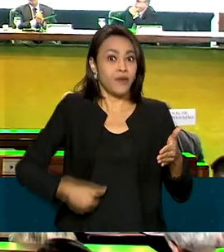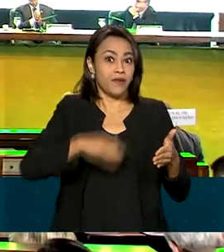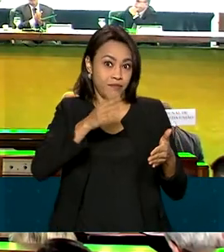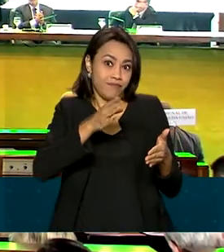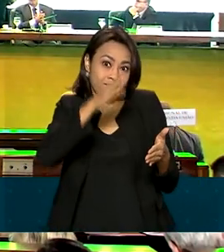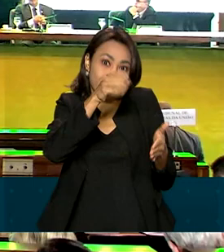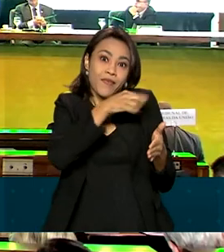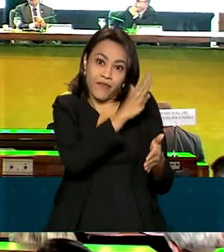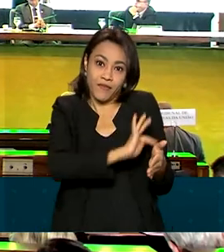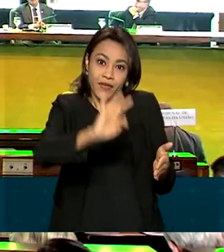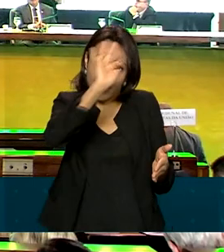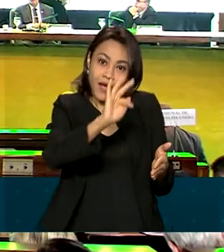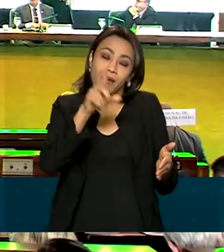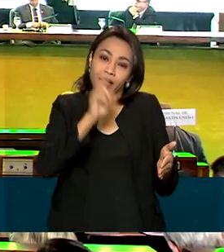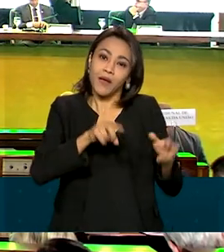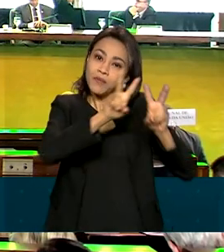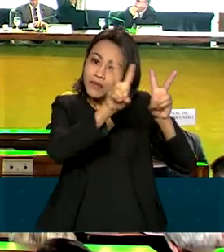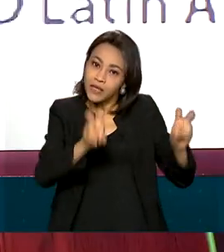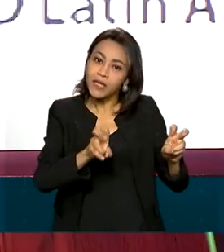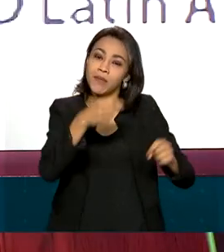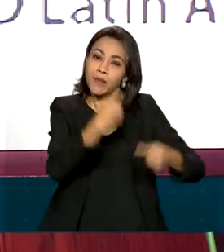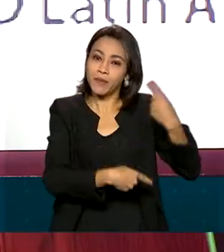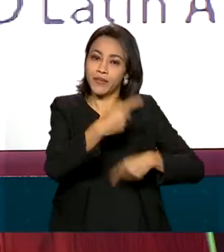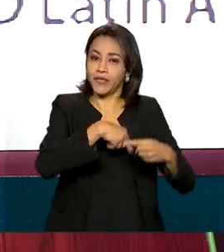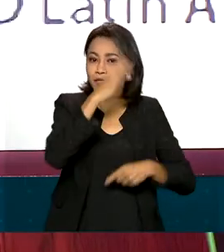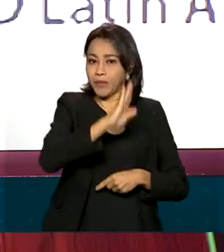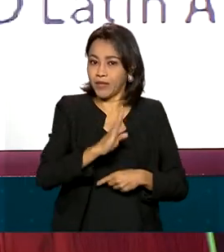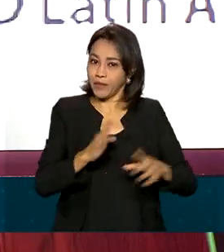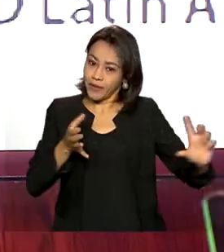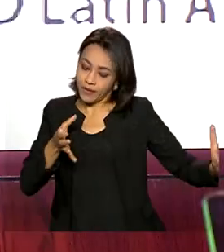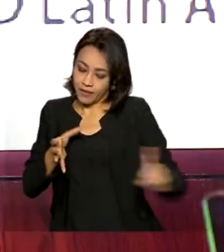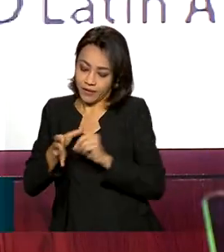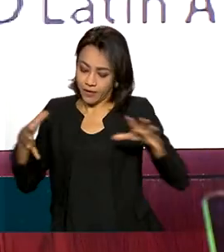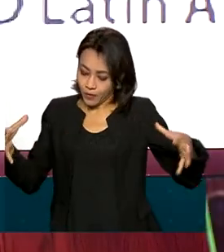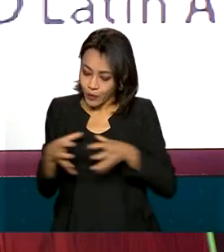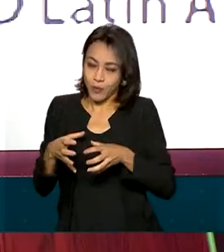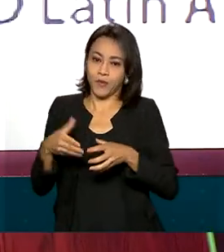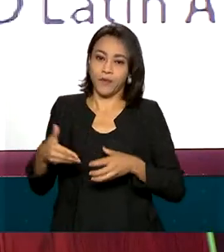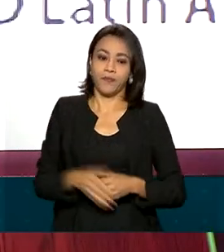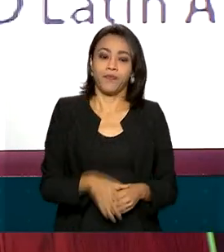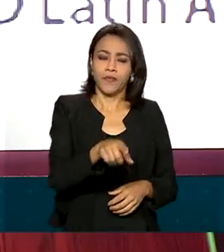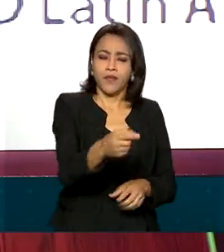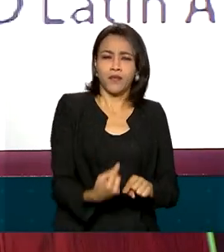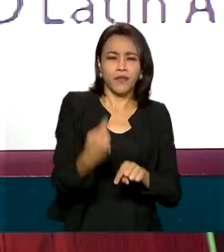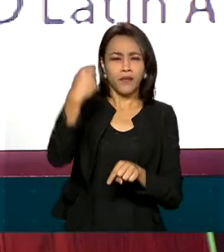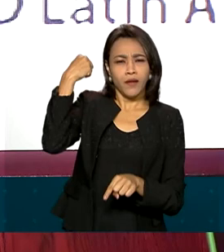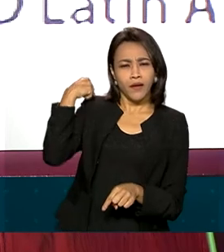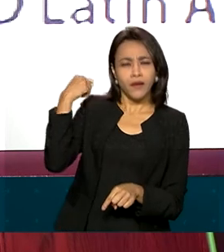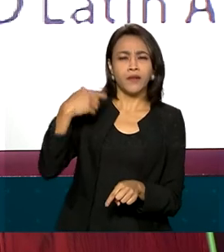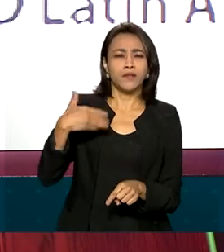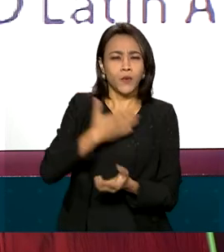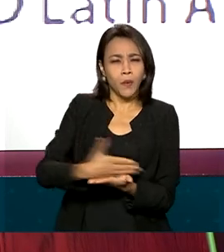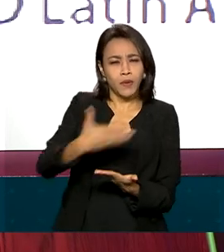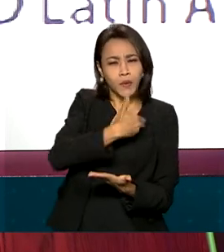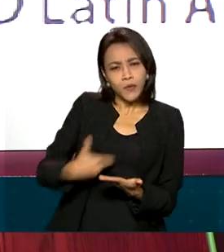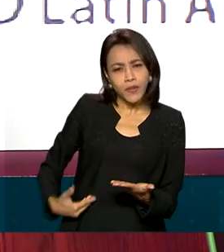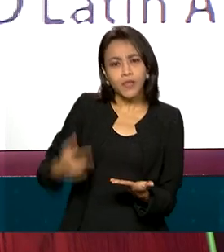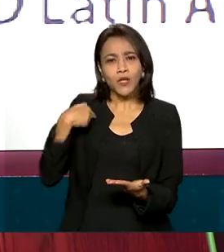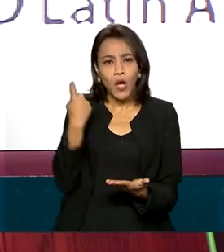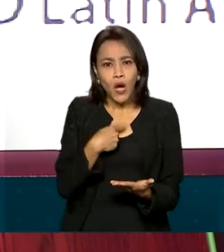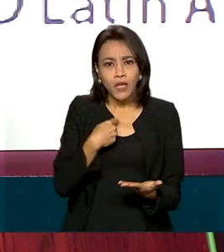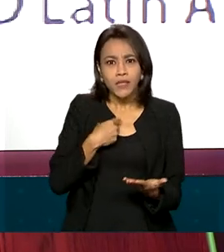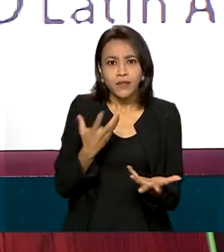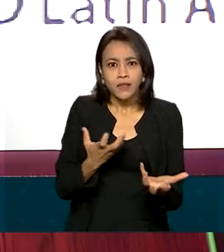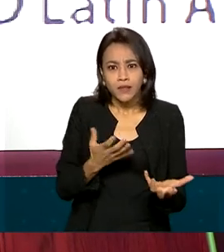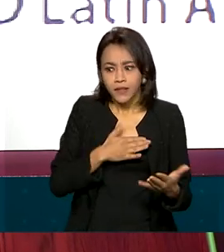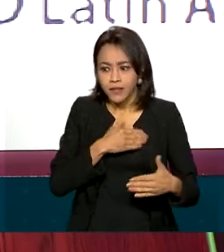importante da política externa do Brasil. Desde o início do nosso governo, nós fizemos movimentos decisivos em